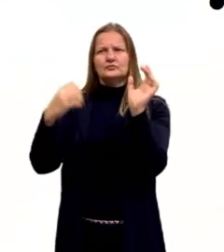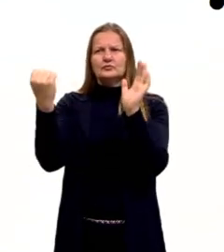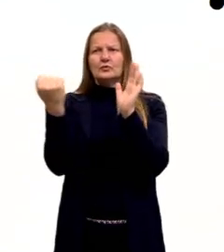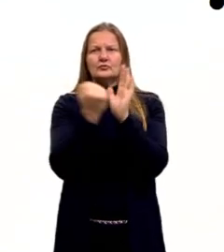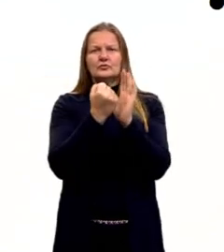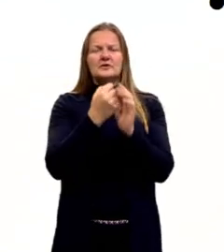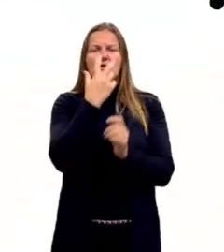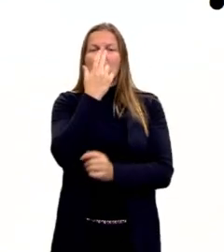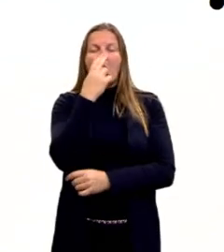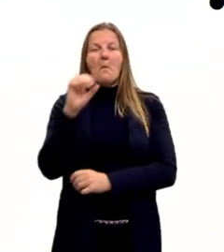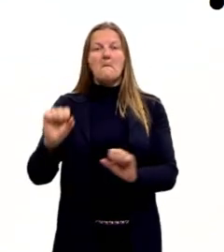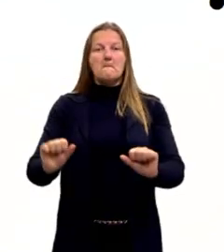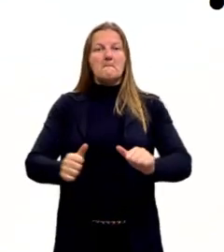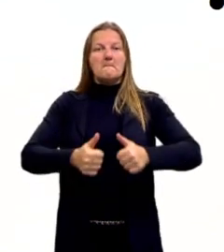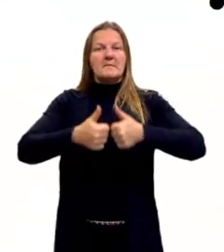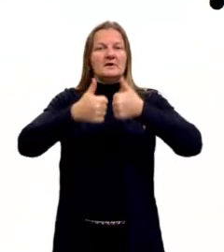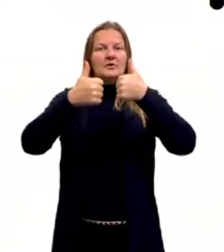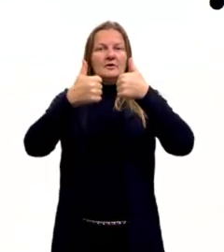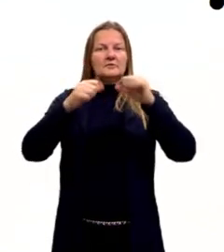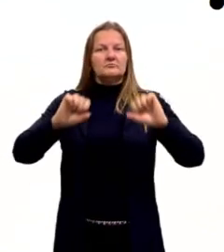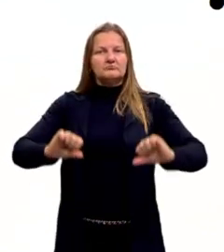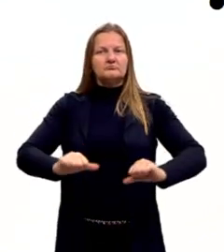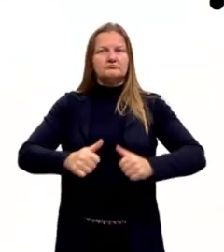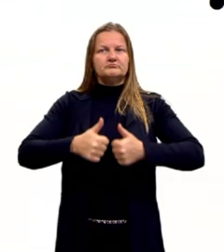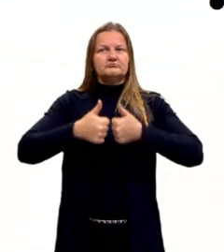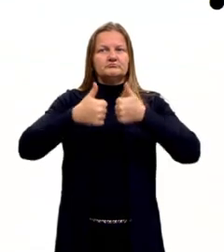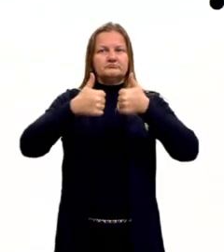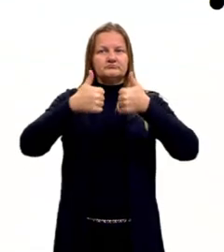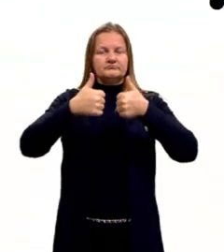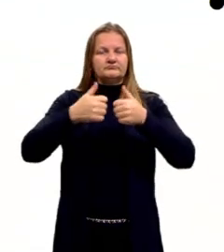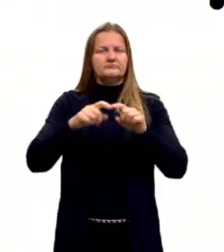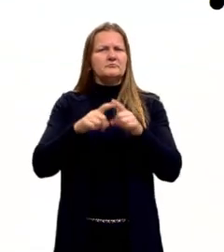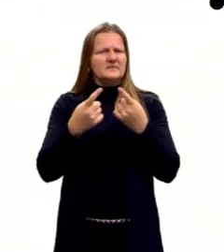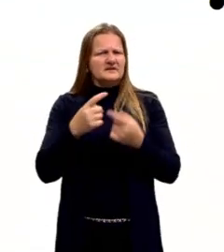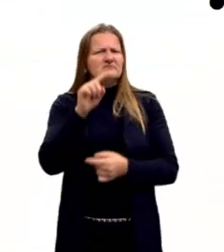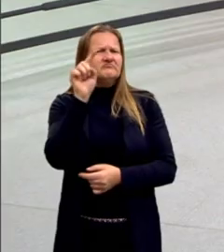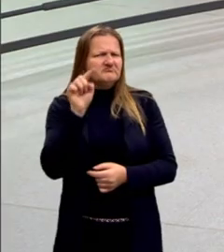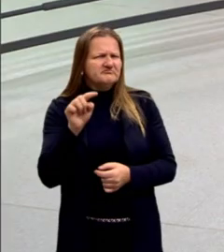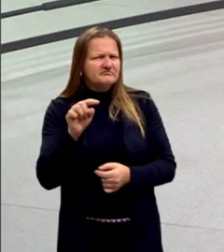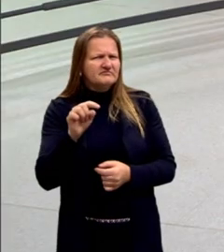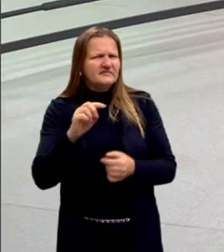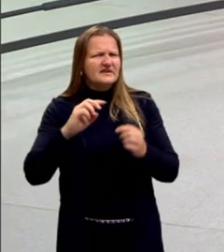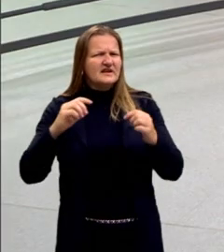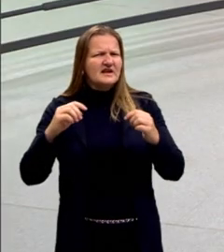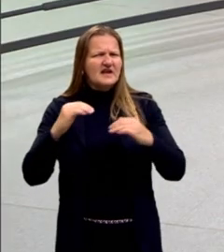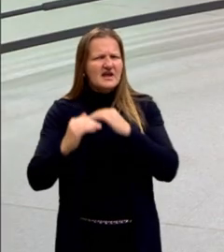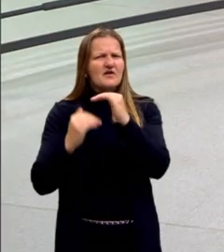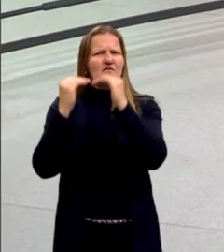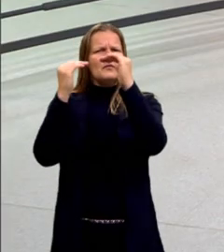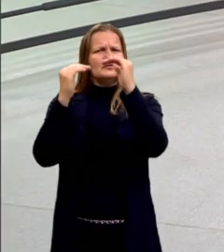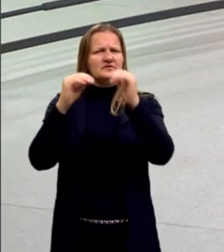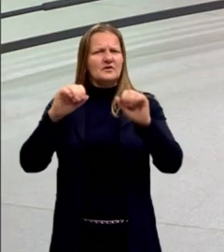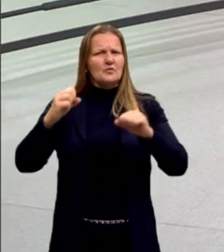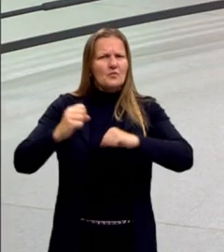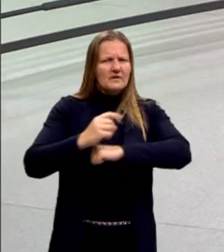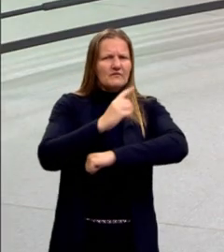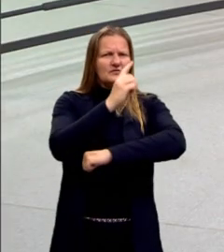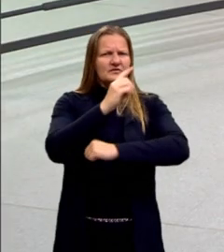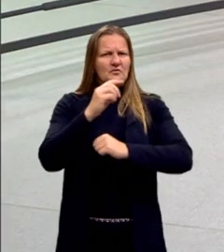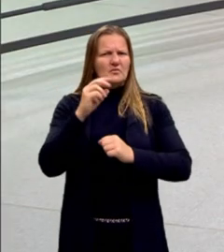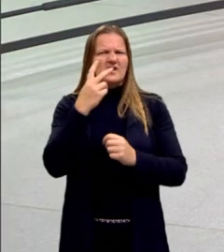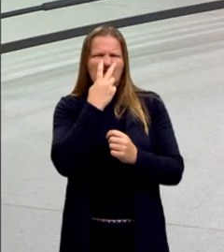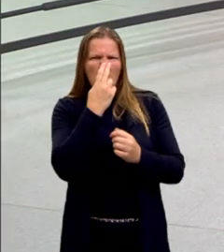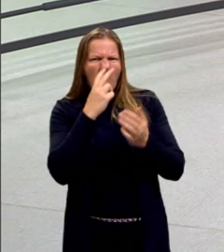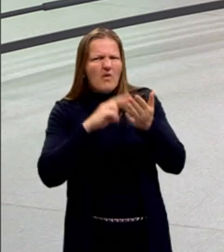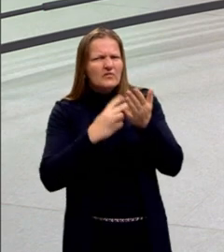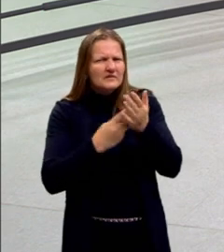era sinônimo de melhoria. Mas será mesmo que evolução é a mesma coisa